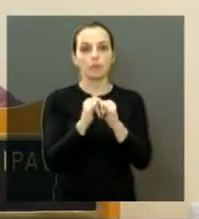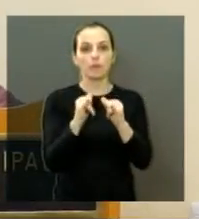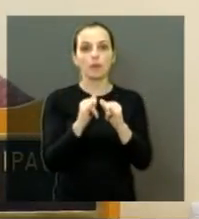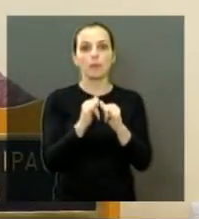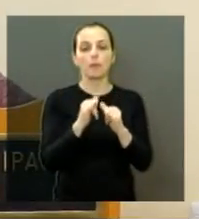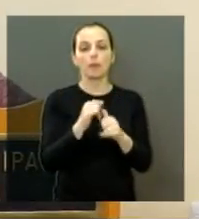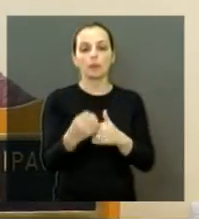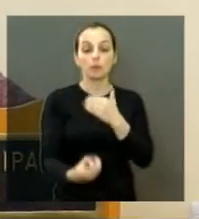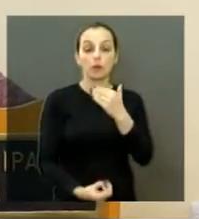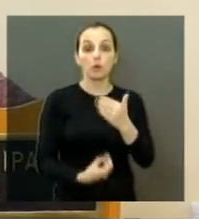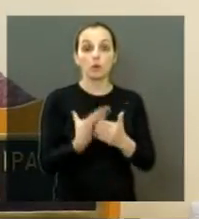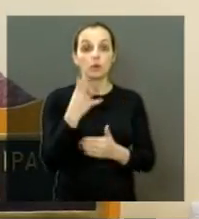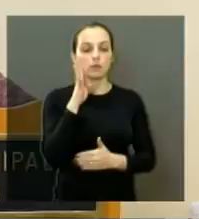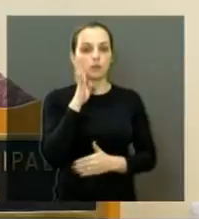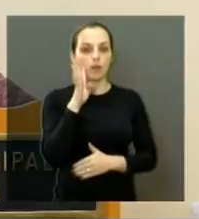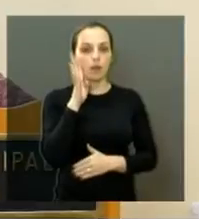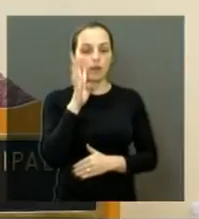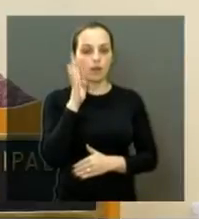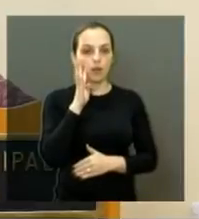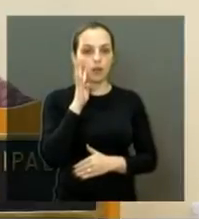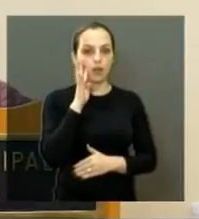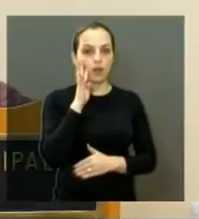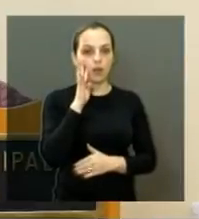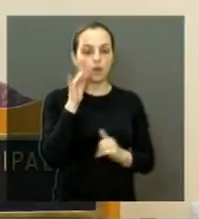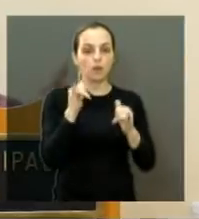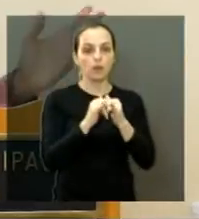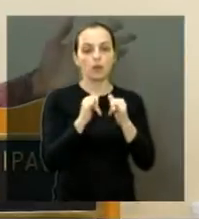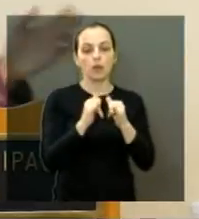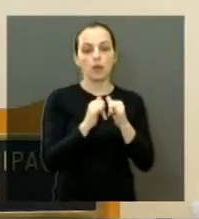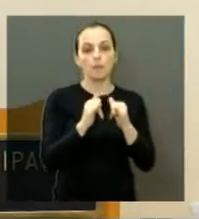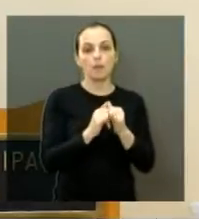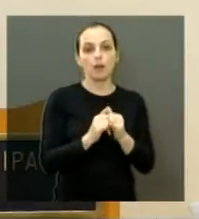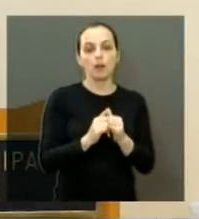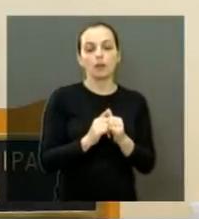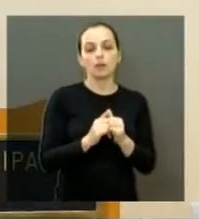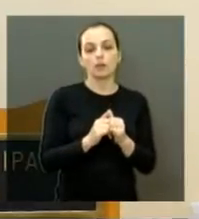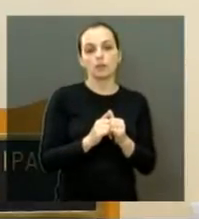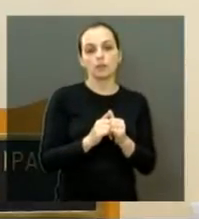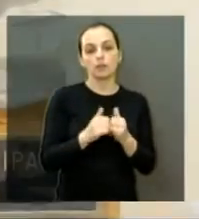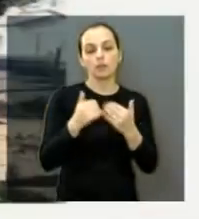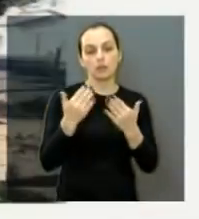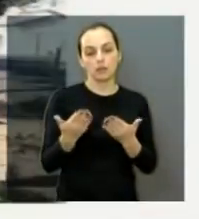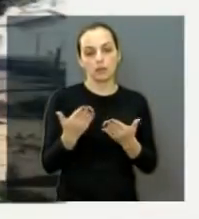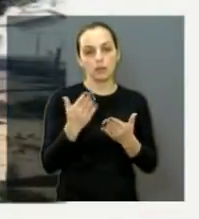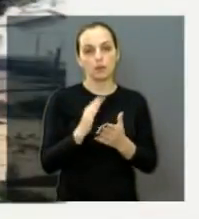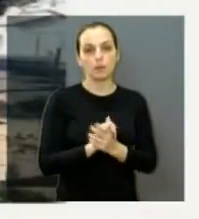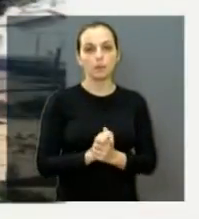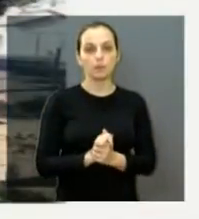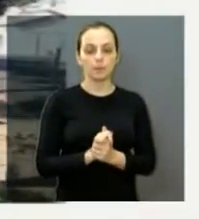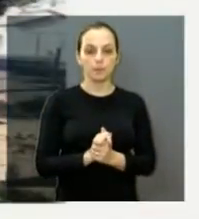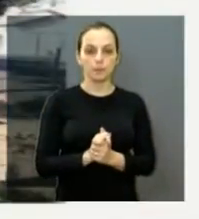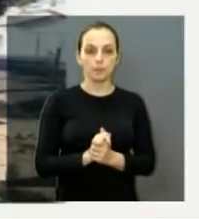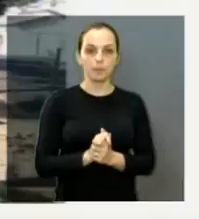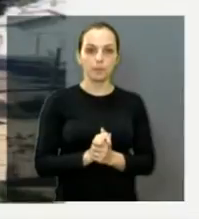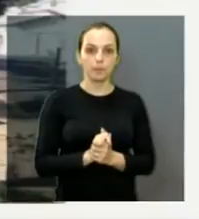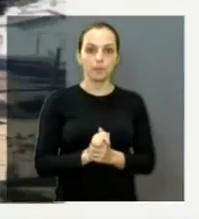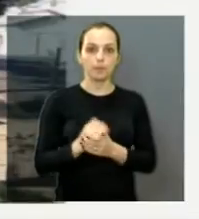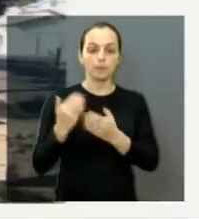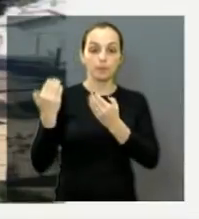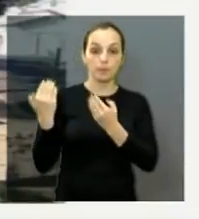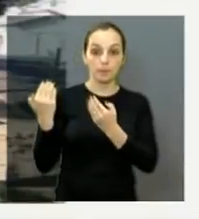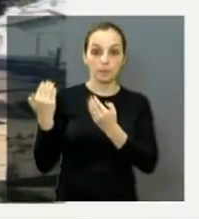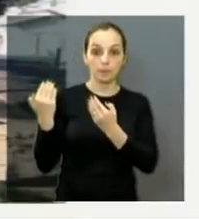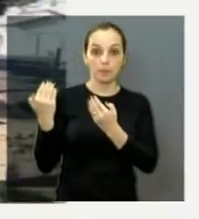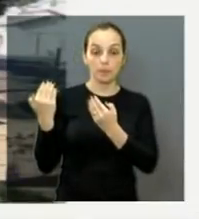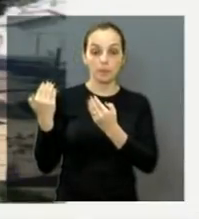coisa que é muito bacana, que é a Praça Leonardo del Duca, que eu citei há pouco. Essa semana eu fui marcada no Face pela